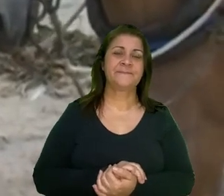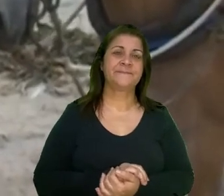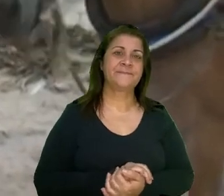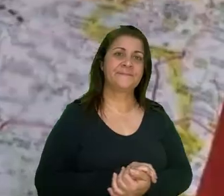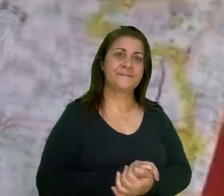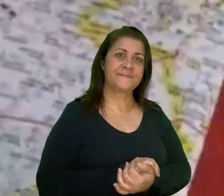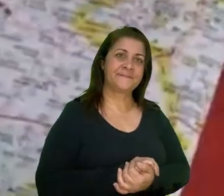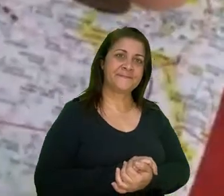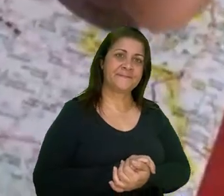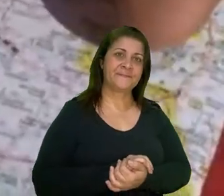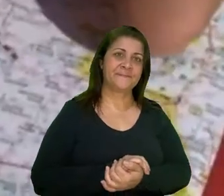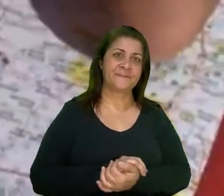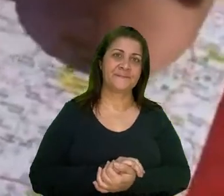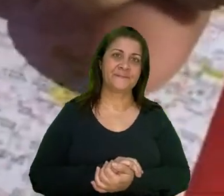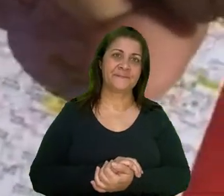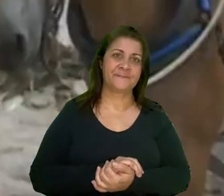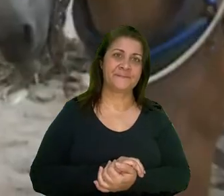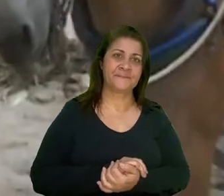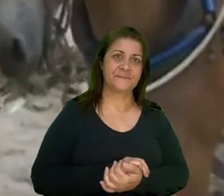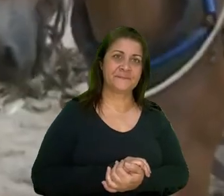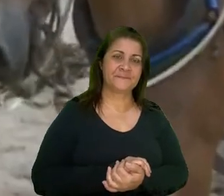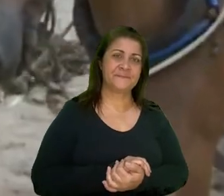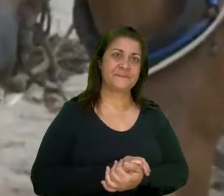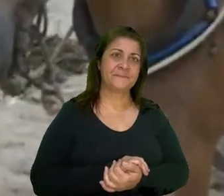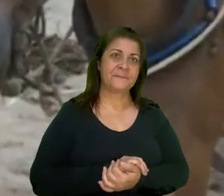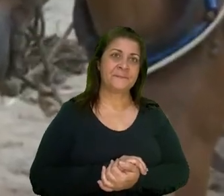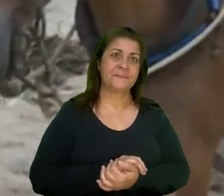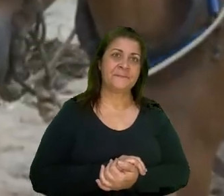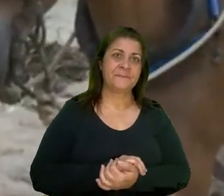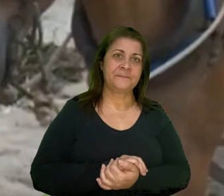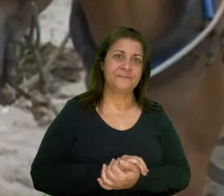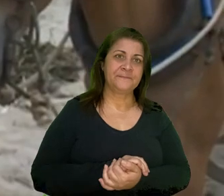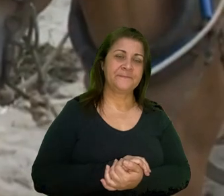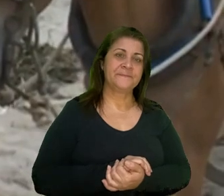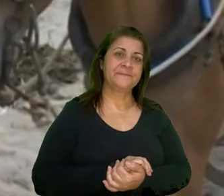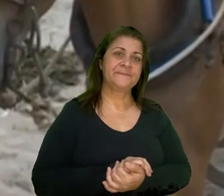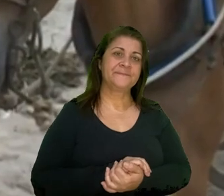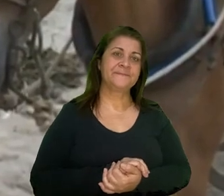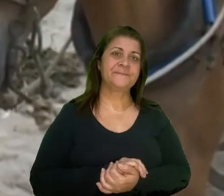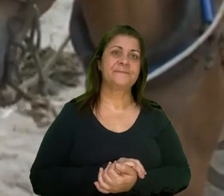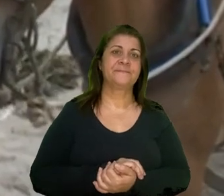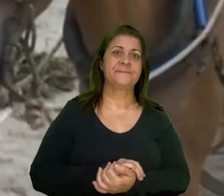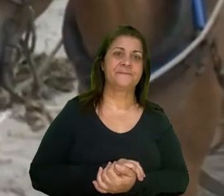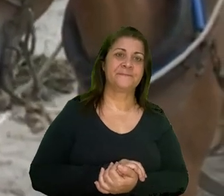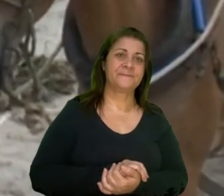para que todos enxerguem